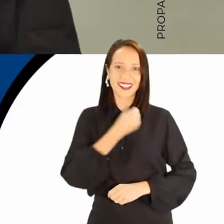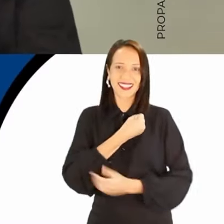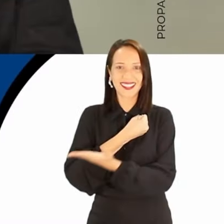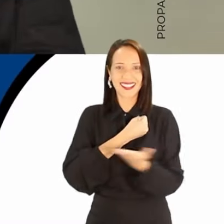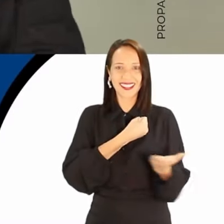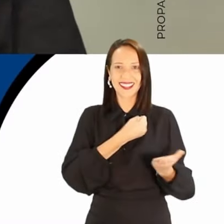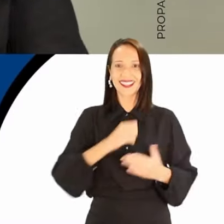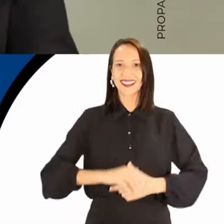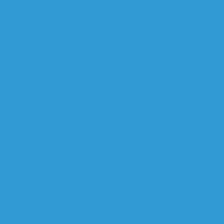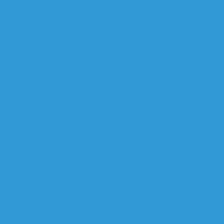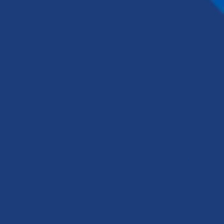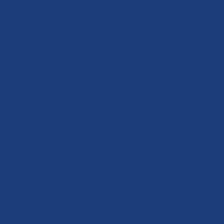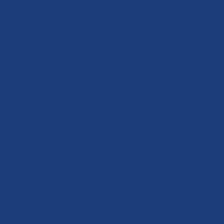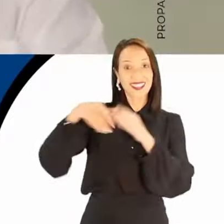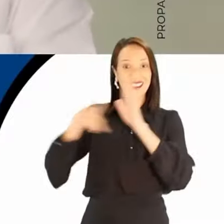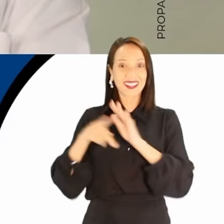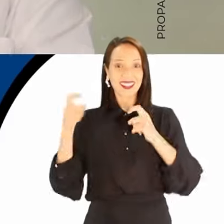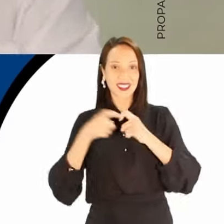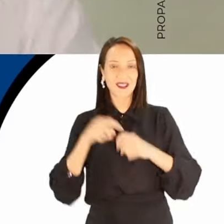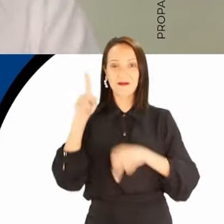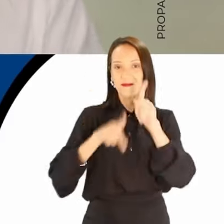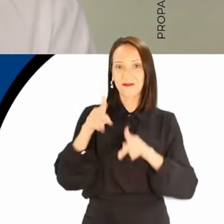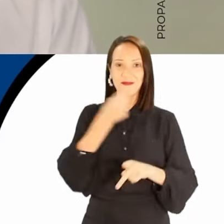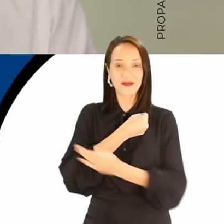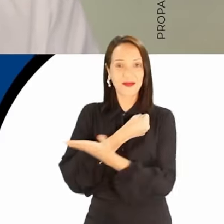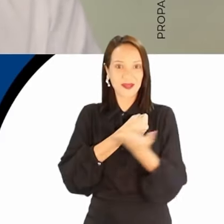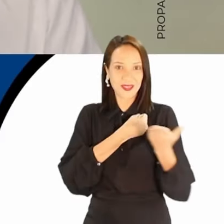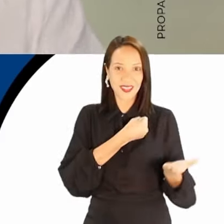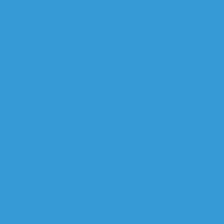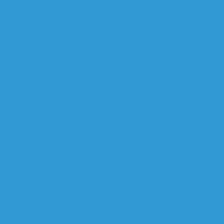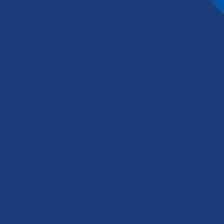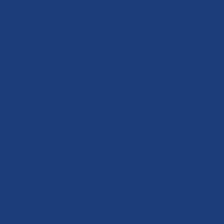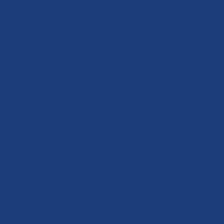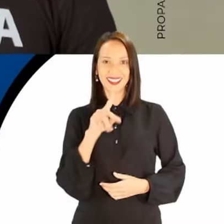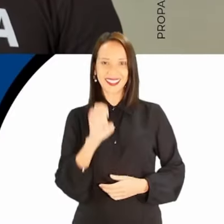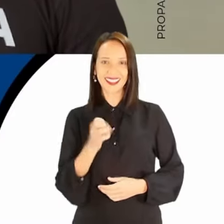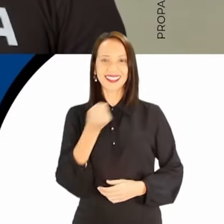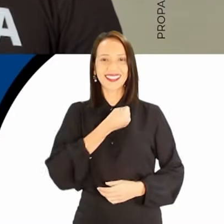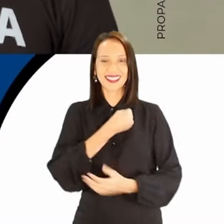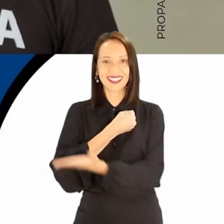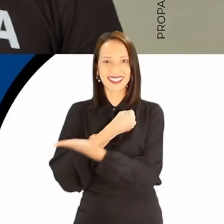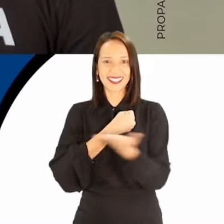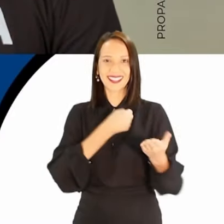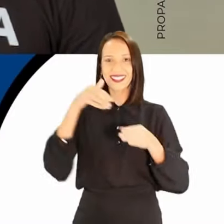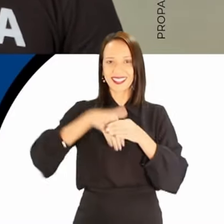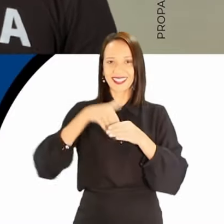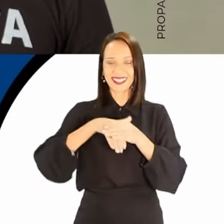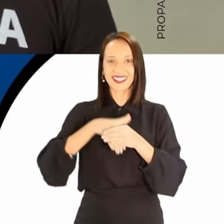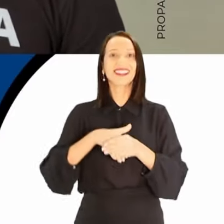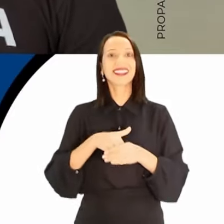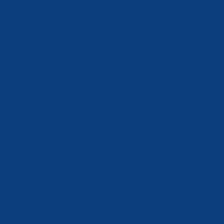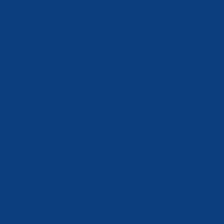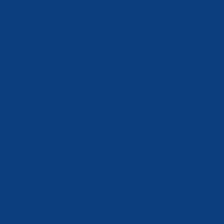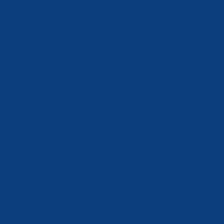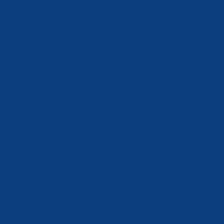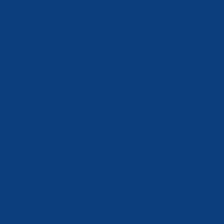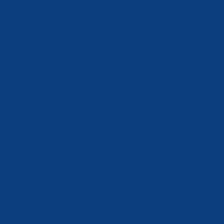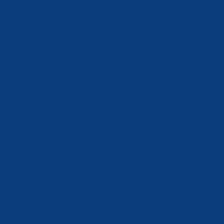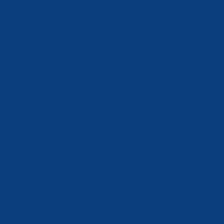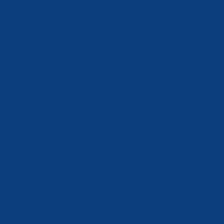Luz, 12, 0, 0, 0. Vote doutor do povo, 1, 2, 4, 4, 4. Ataíde da bancada resista. Vote 1, 2, 3, 5.